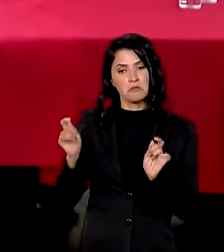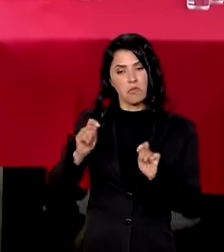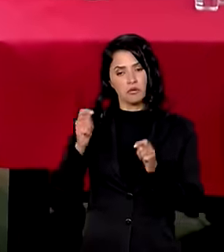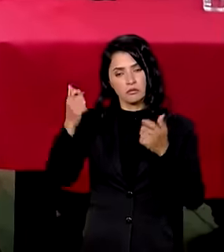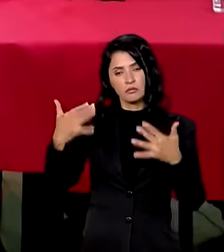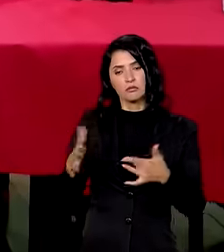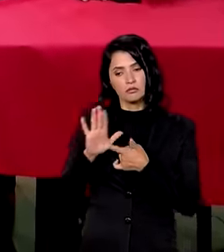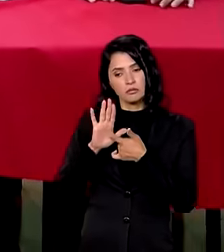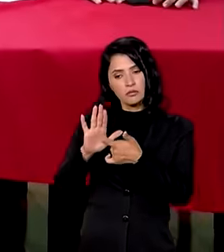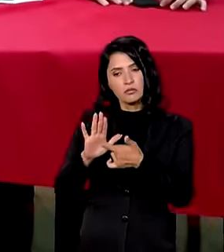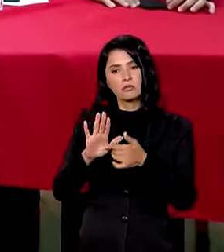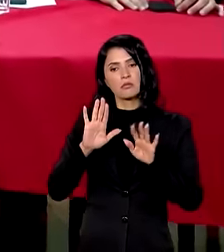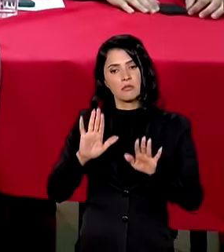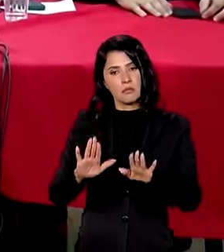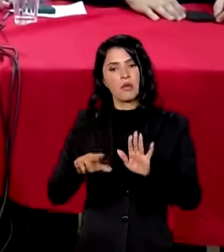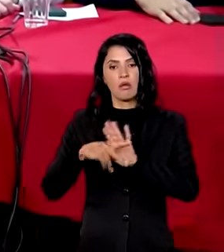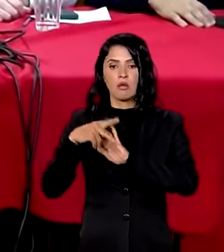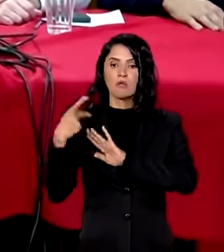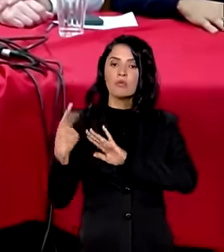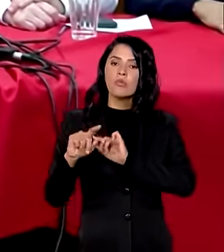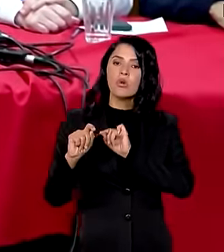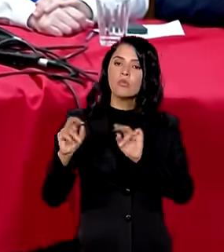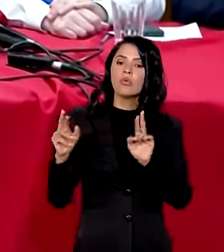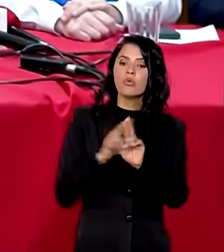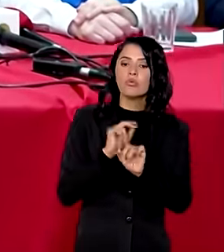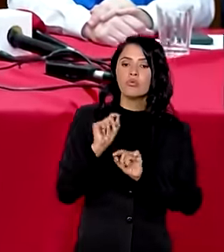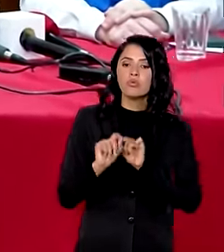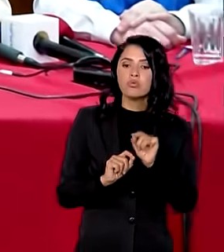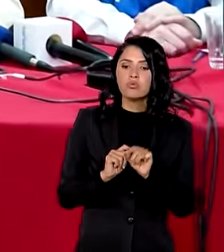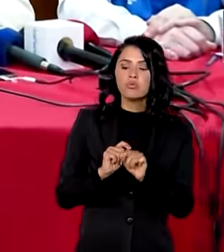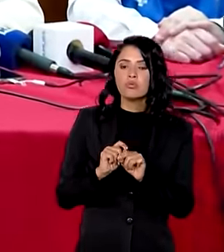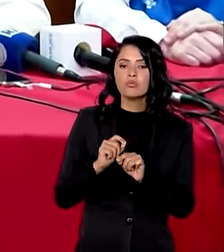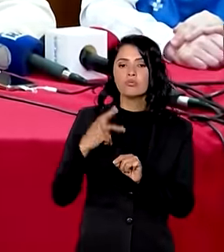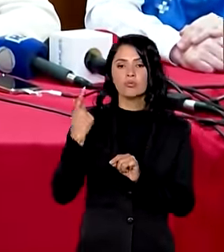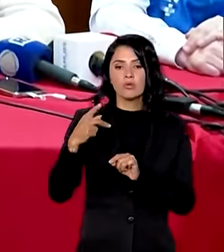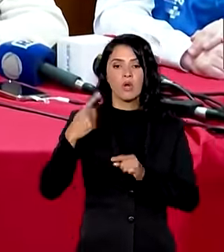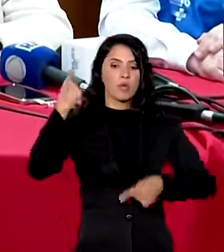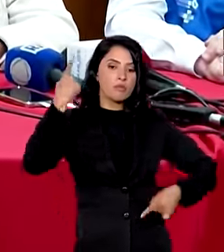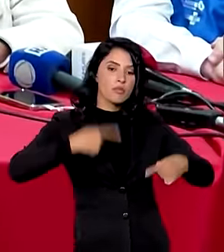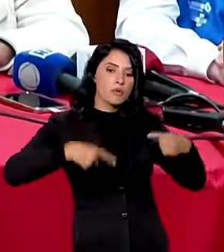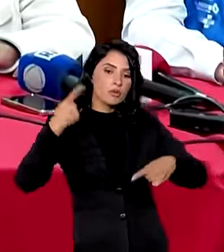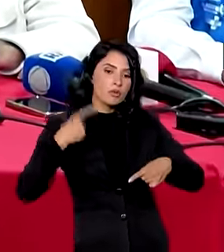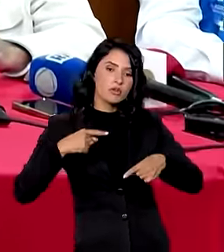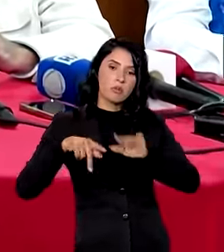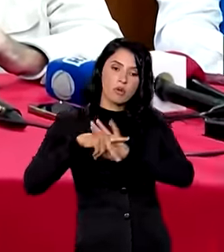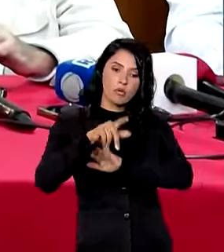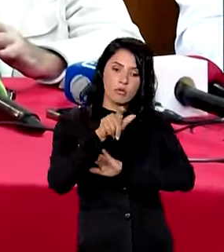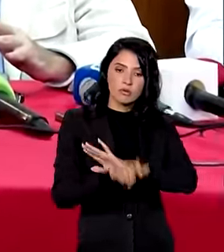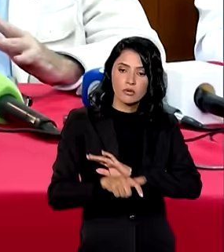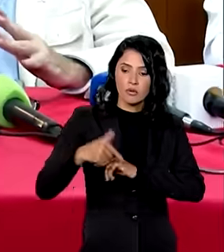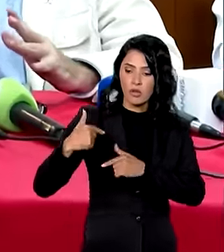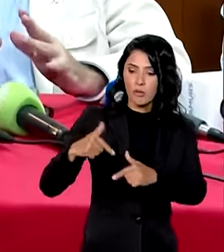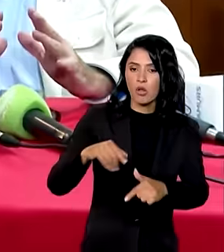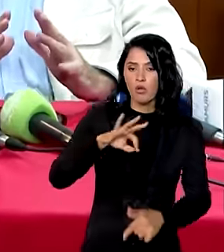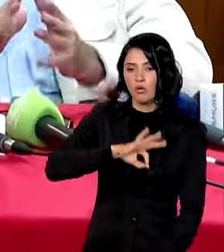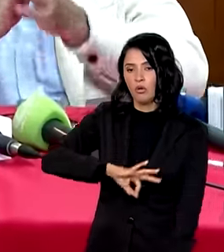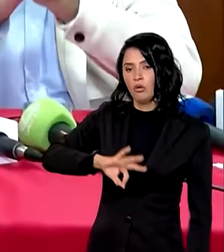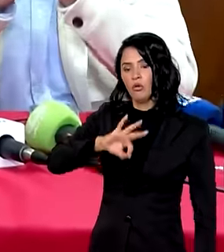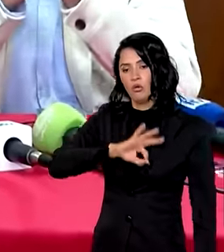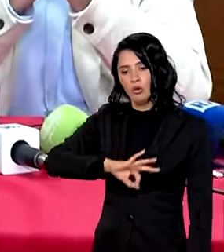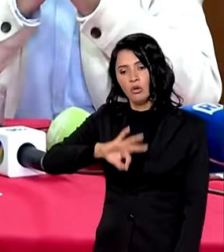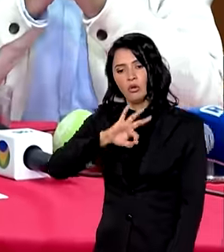vocês mas são ações relacionadas as políticas para trabalhadores assalariados